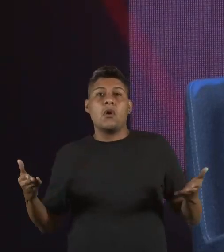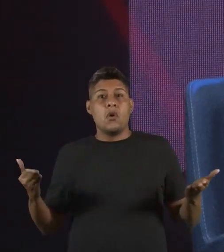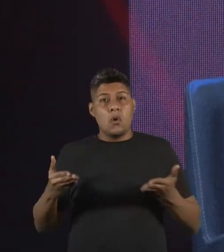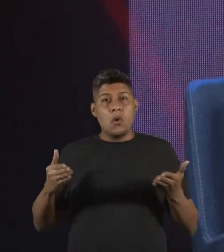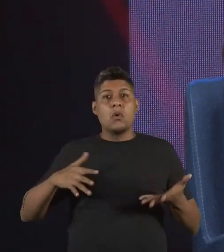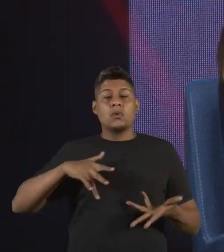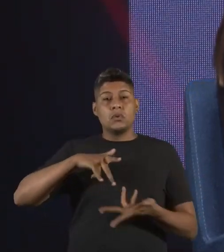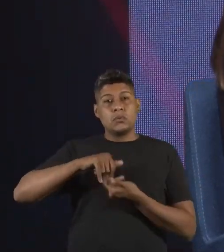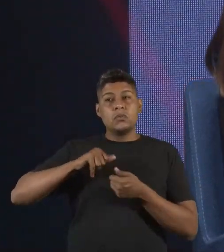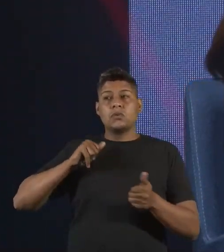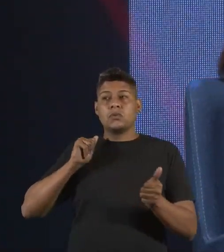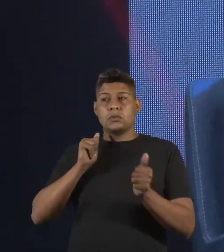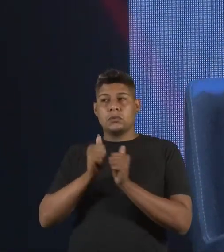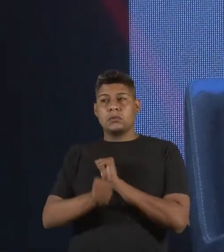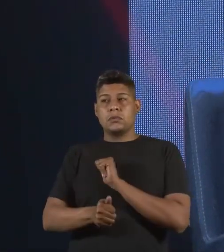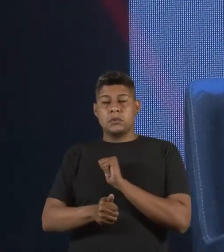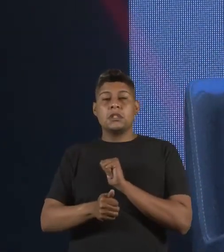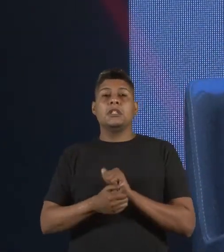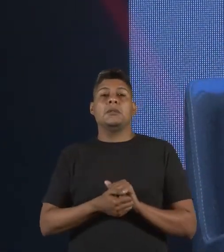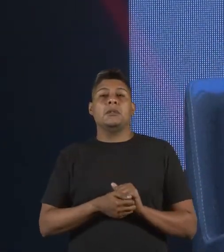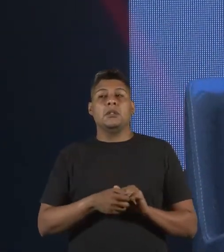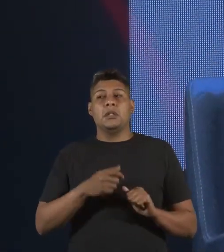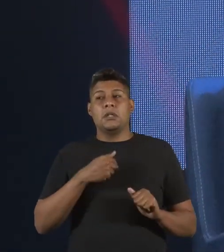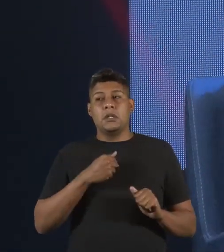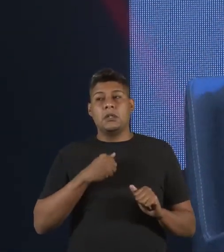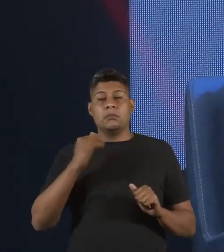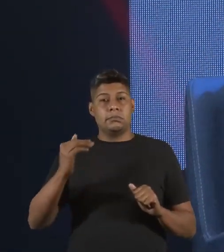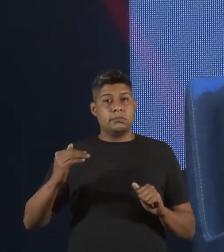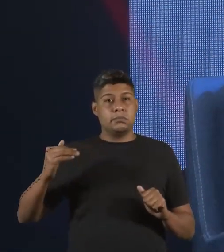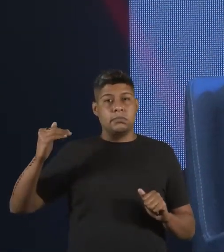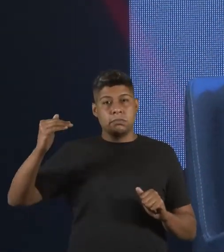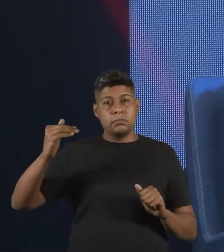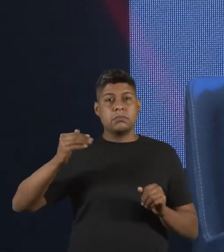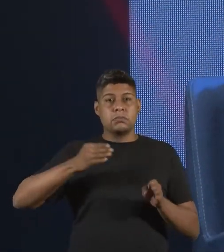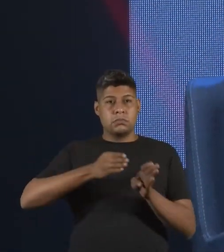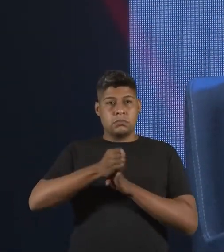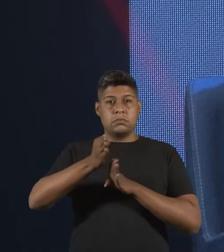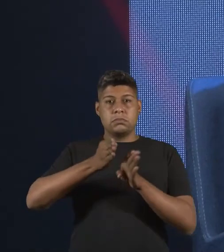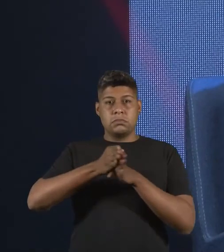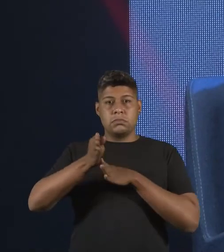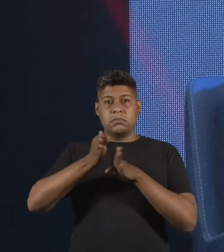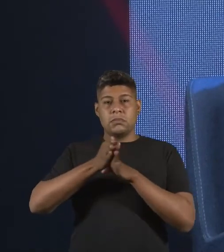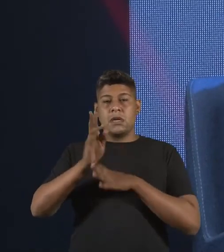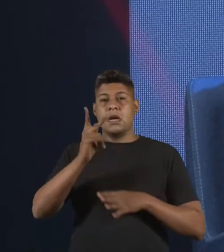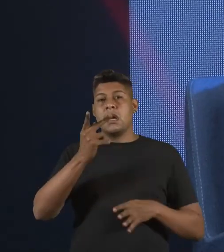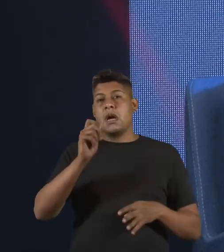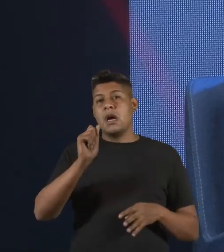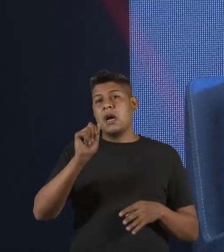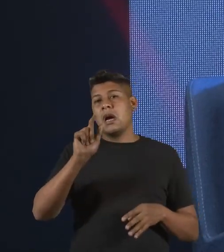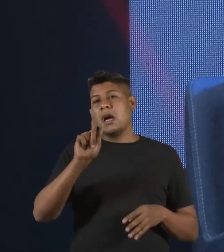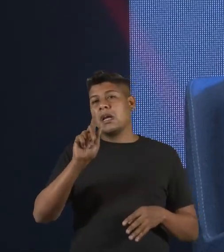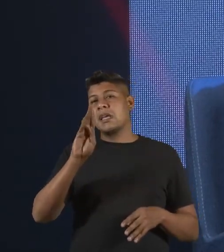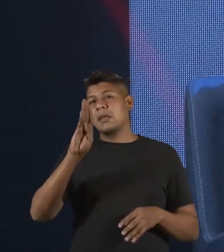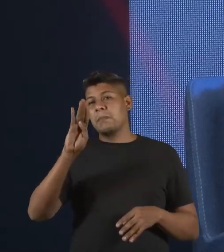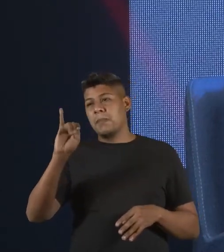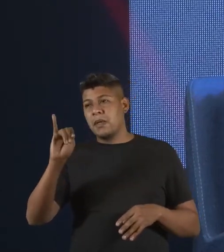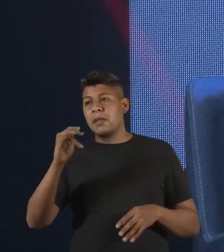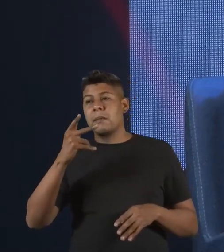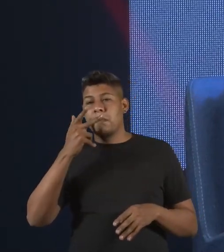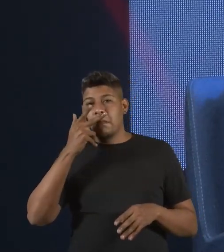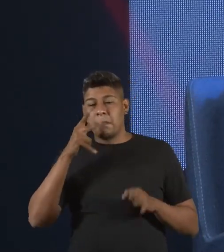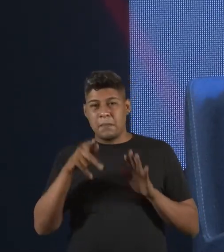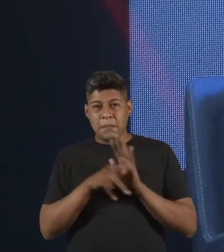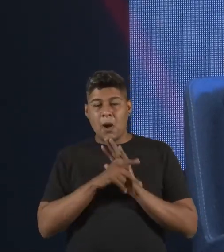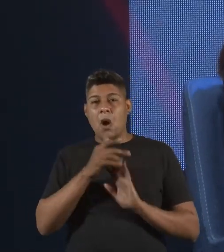eu estou no mundo esportivo, eu sou CEO da Confederação Brasileira de Rugby, que é um esporte que a maioria das pessoas associa à